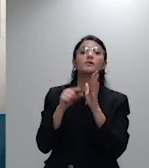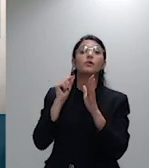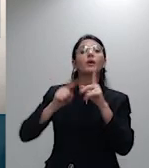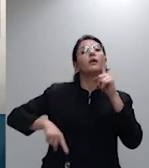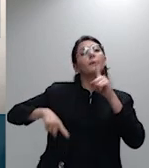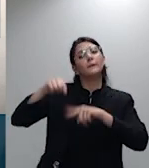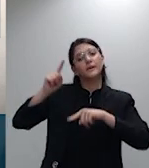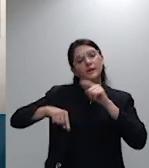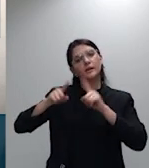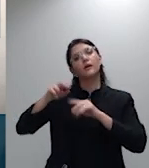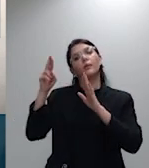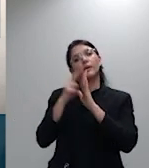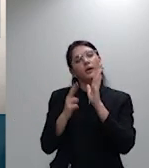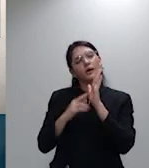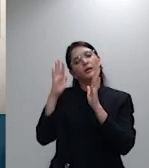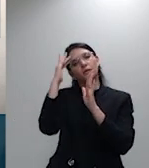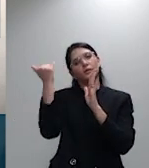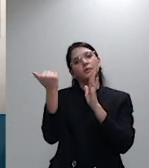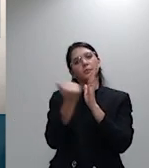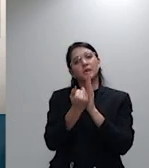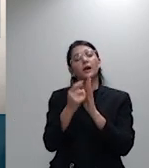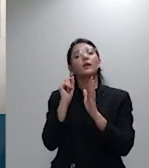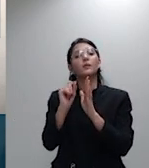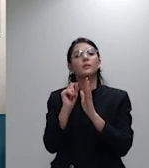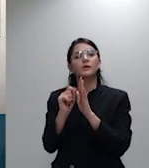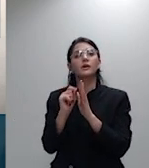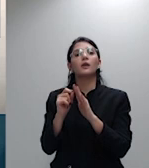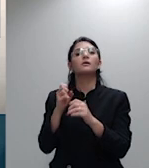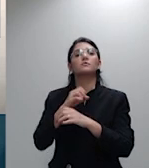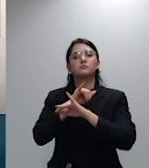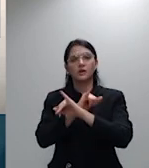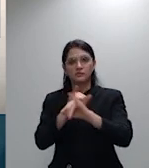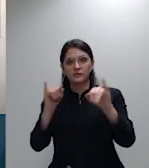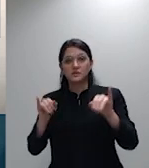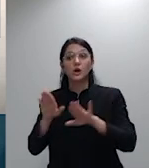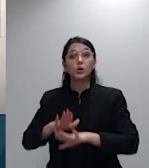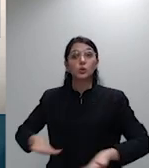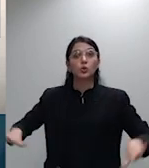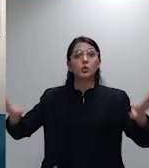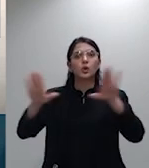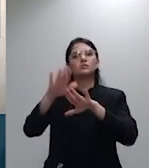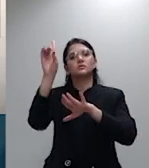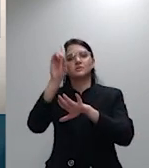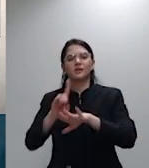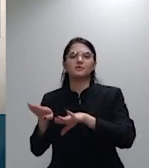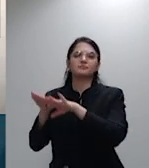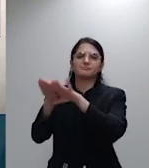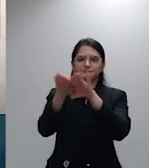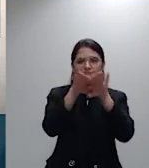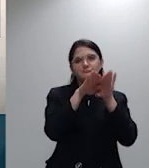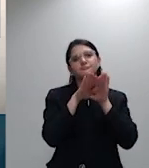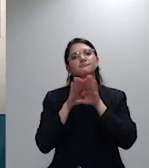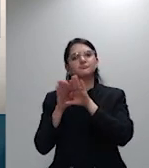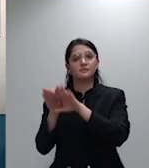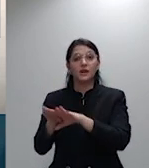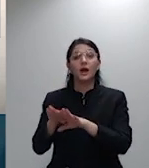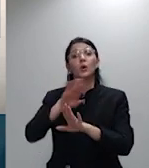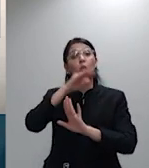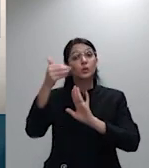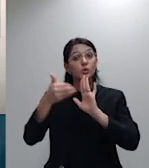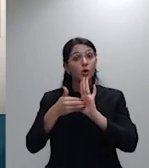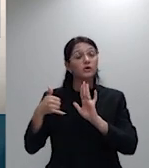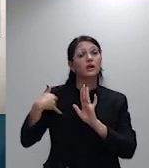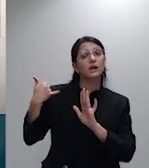distribuição equânime dos reajustes em todas as faixas e permitir que o idoso ou beneficiário dos